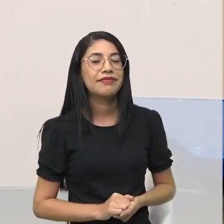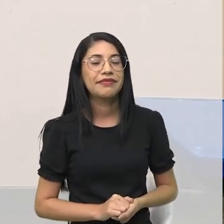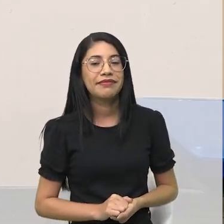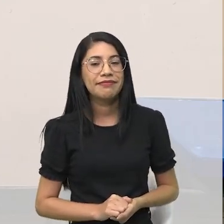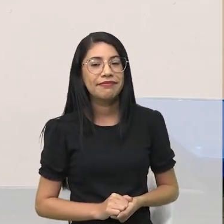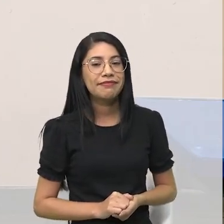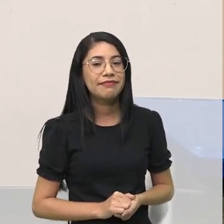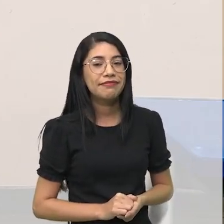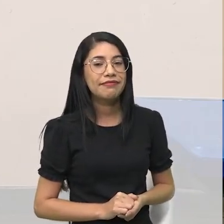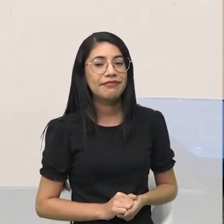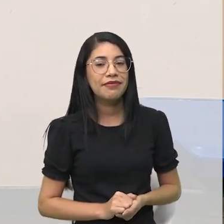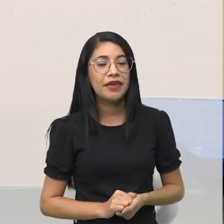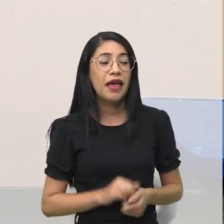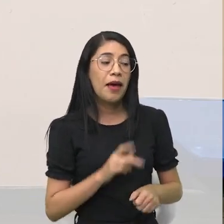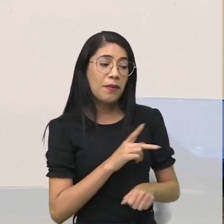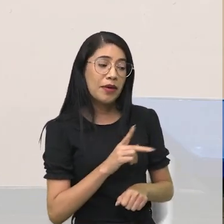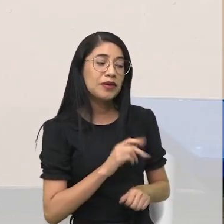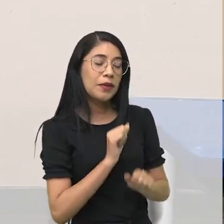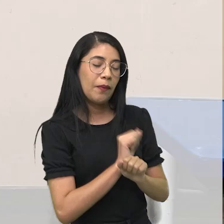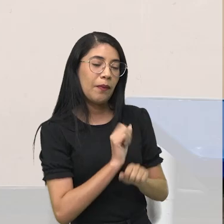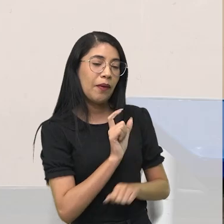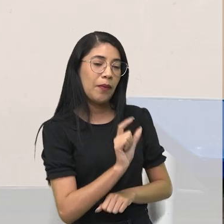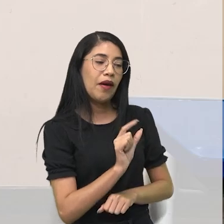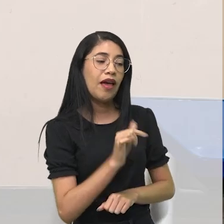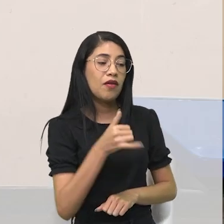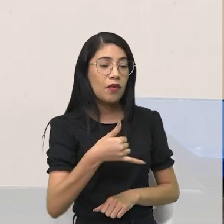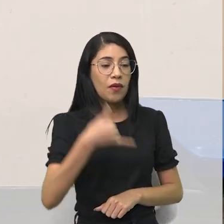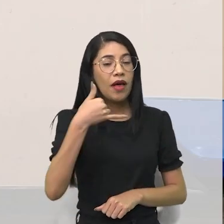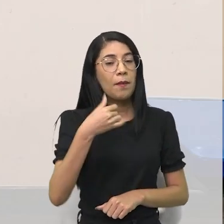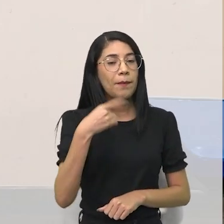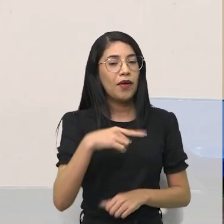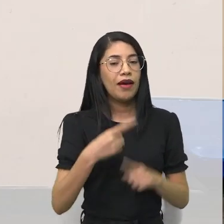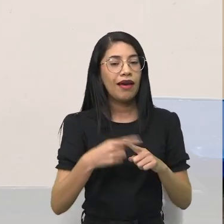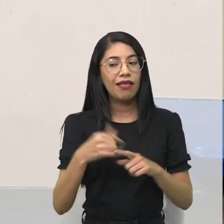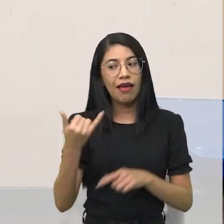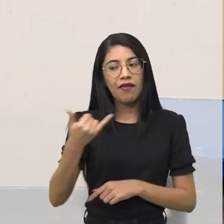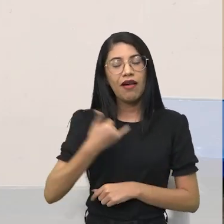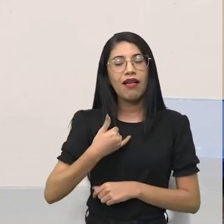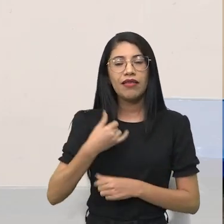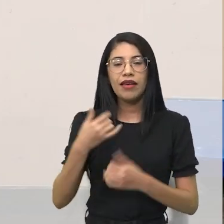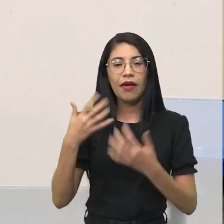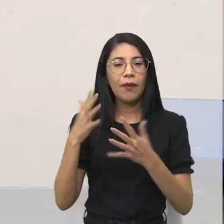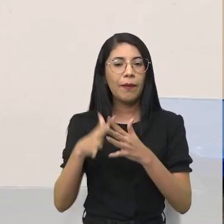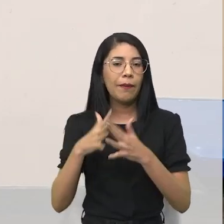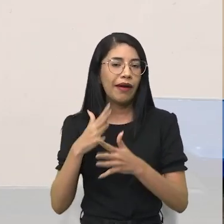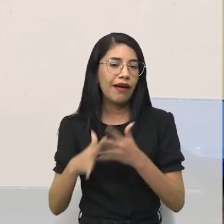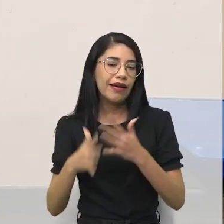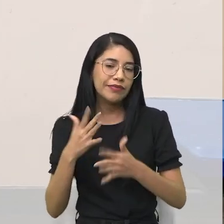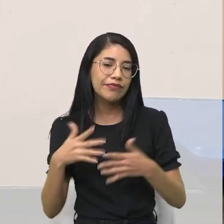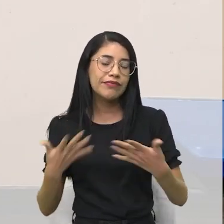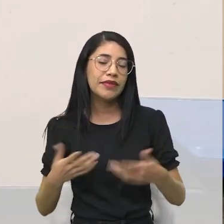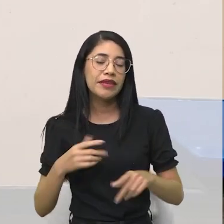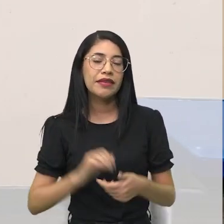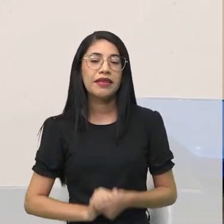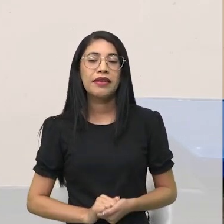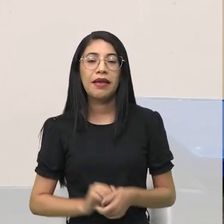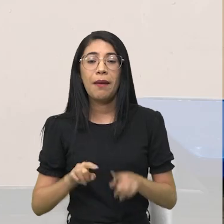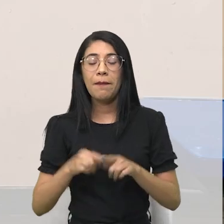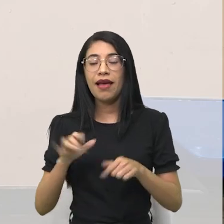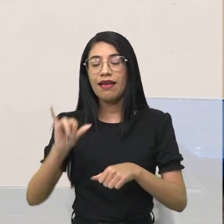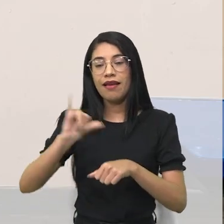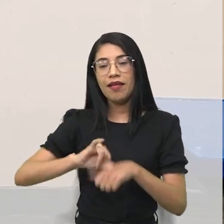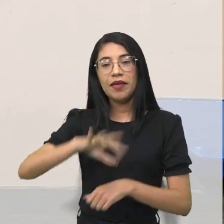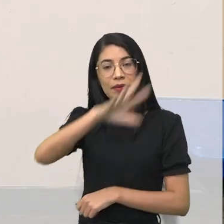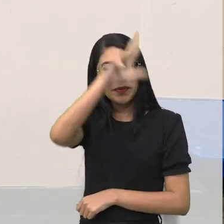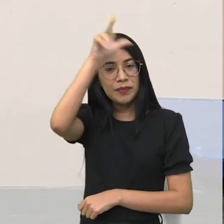E... Professor, eu vou... porque ele tá me falando que aí eu me desconcentrei. Mas ela é a cidade, capital